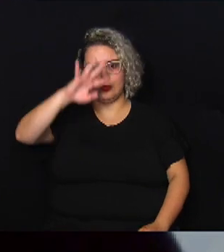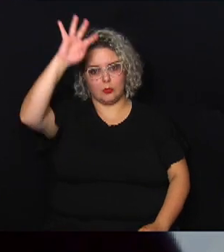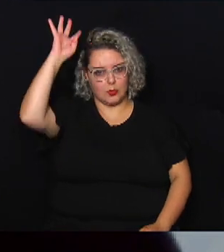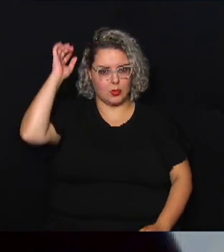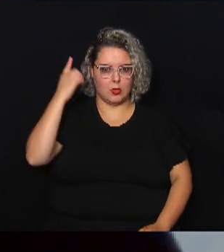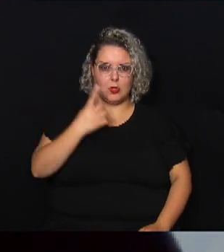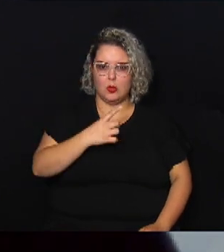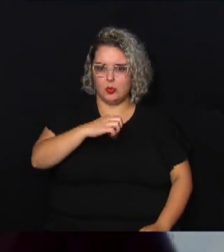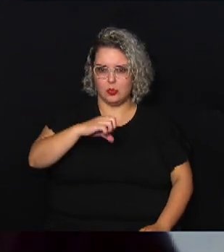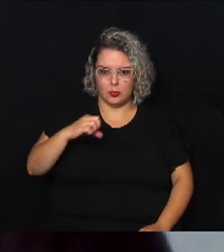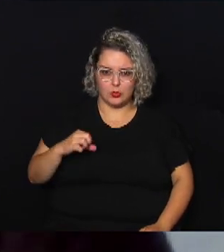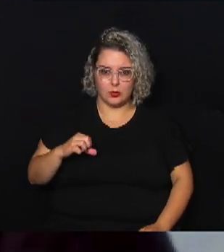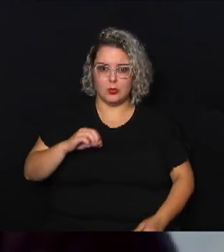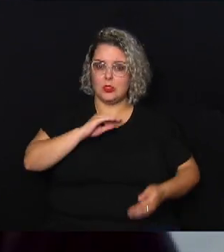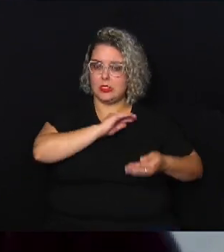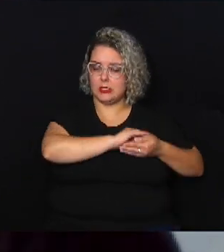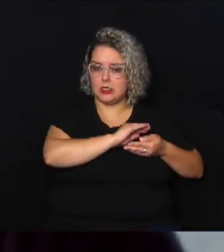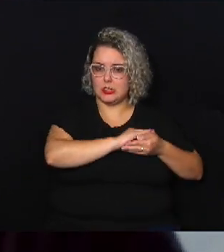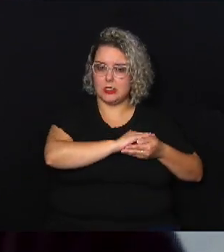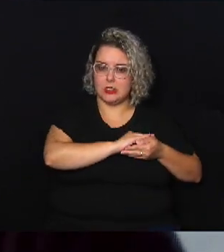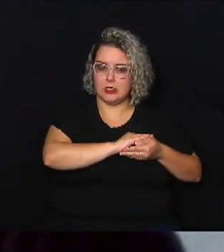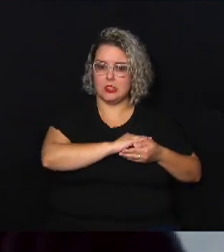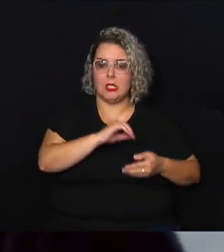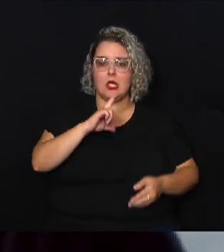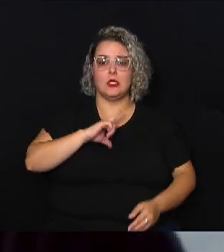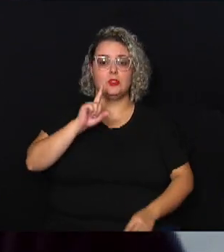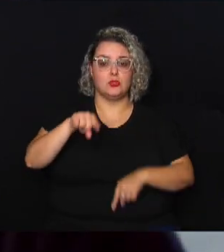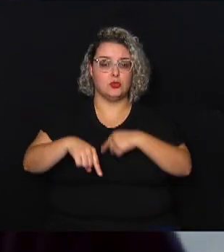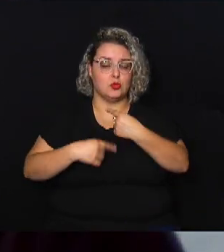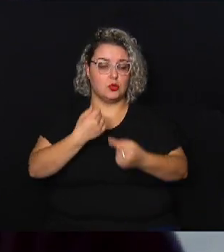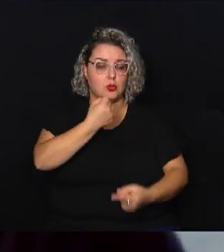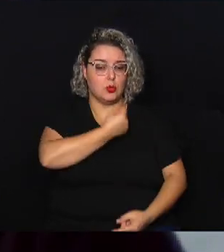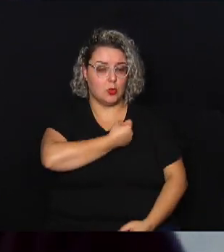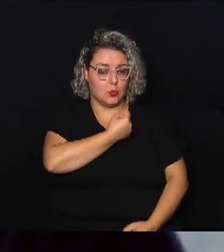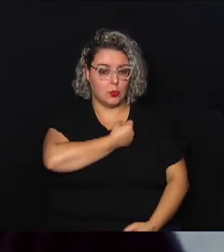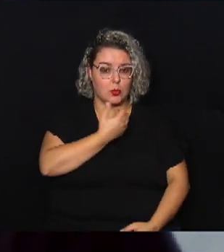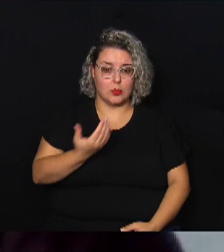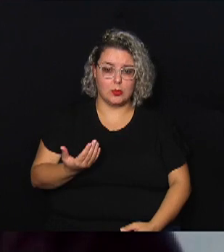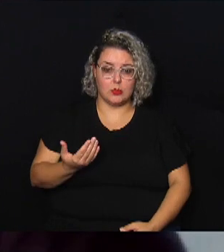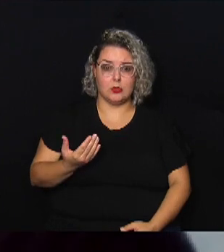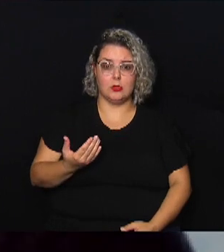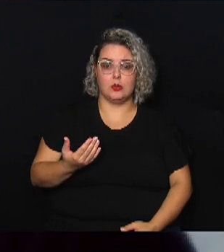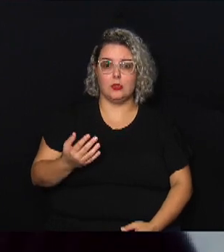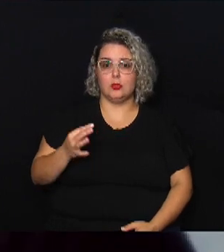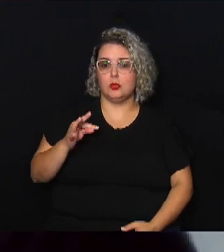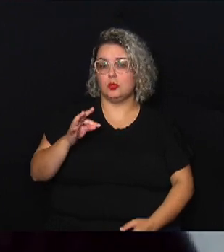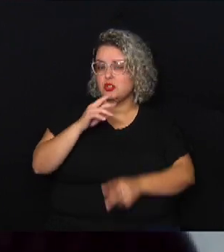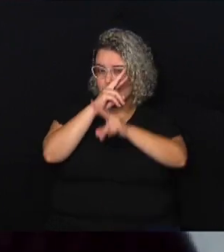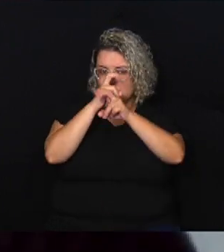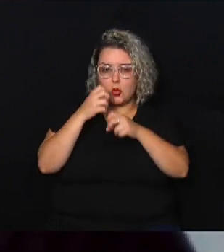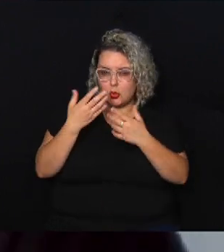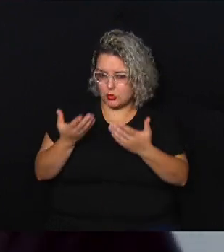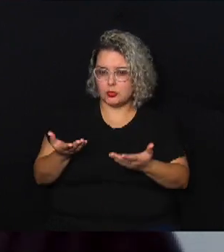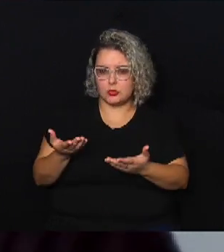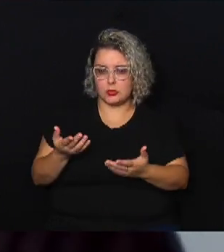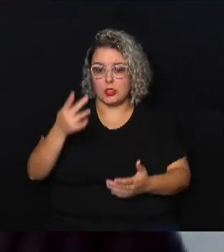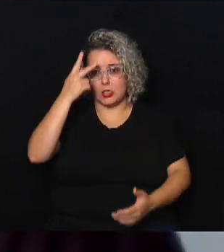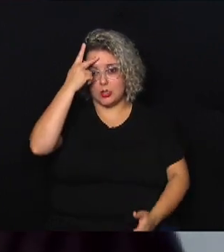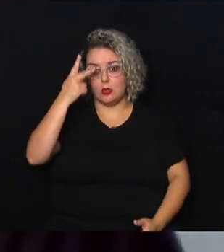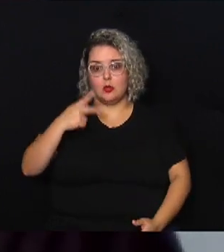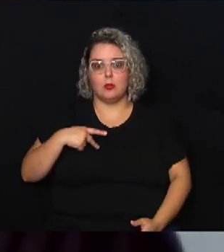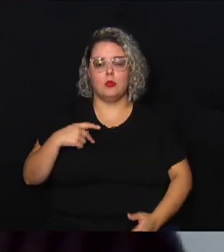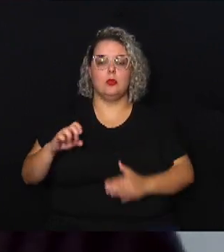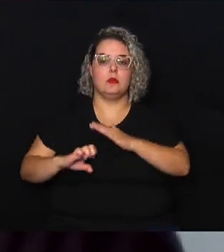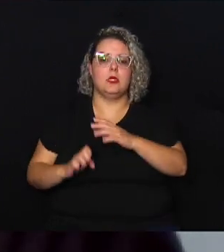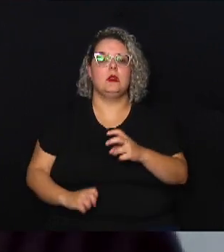199 que era a defesa civil aí tinha mais um número lá do Ceatox e tem um outro número da própria empresa eram cinco